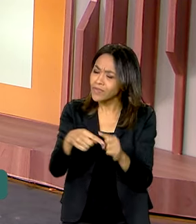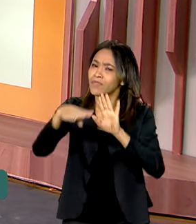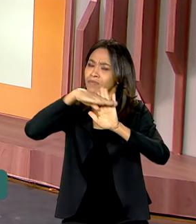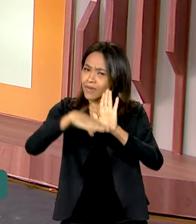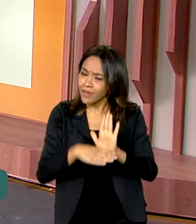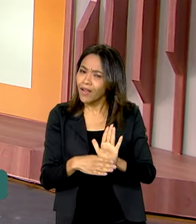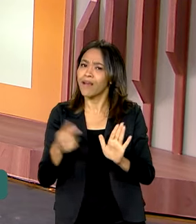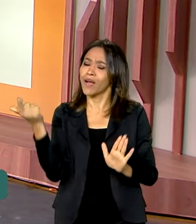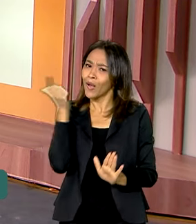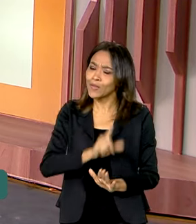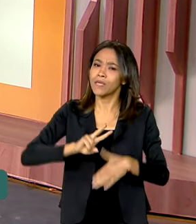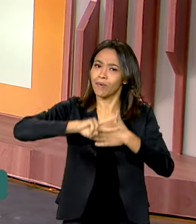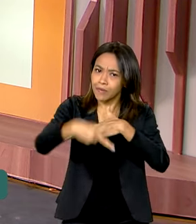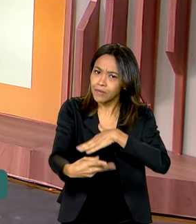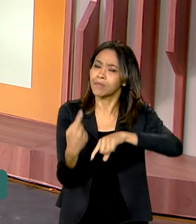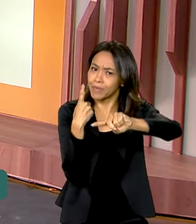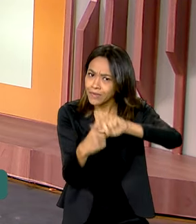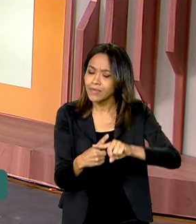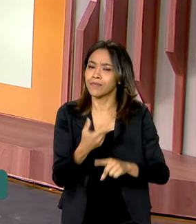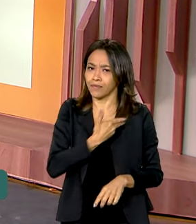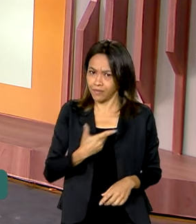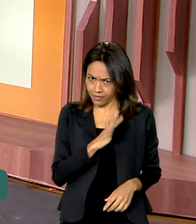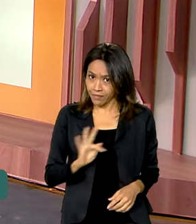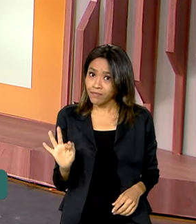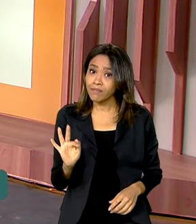Alcançou os resultados esperados pelo governo federal?